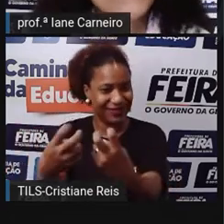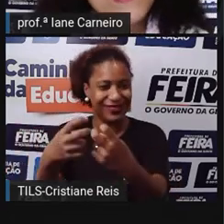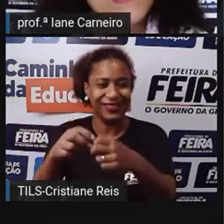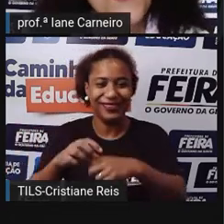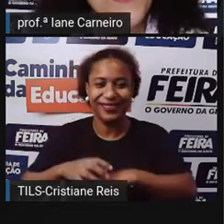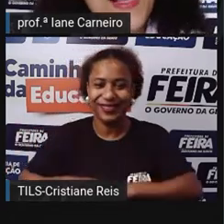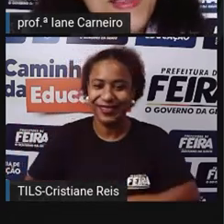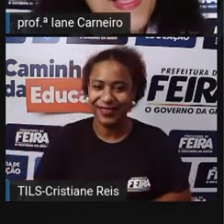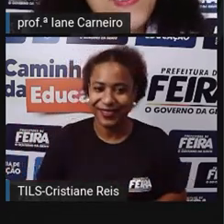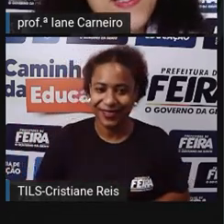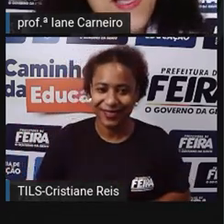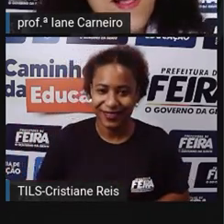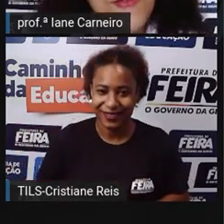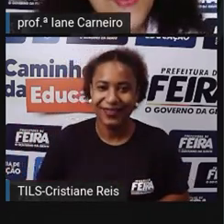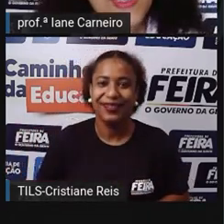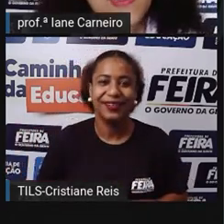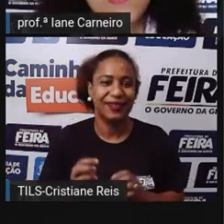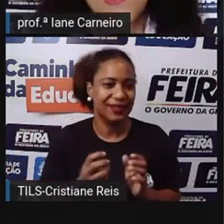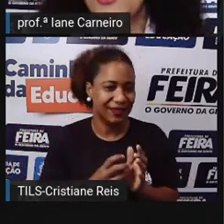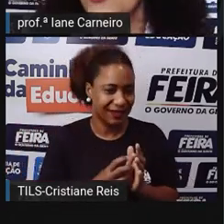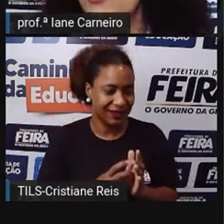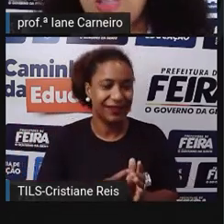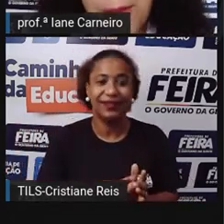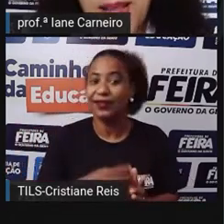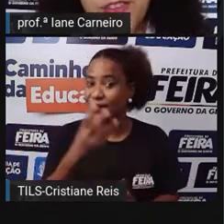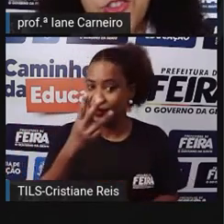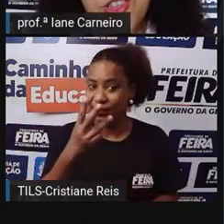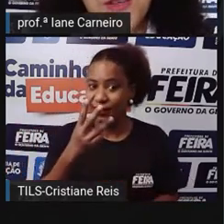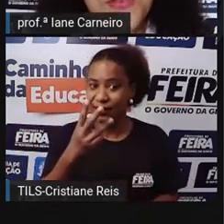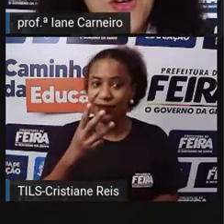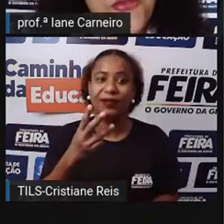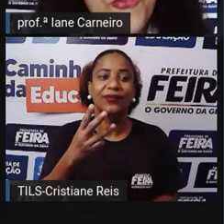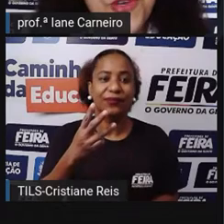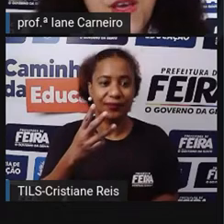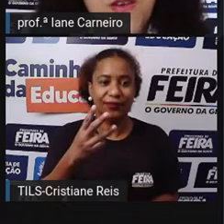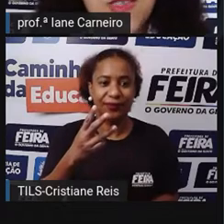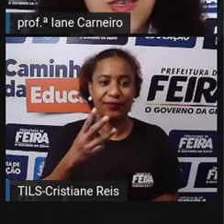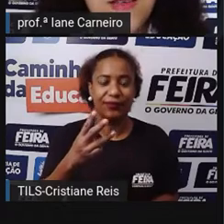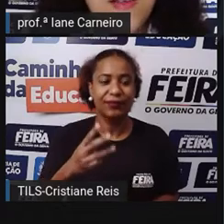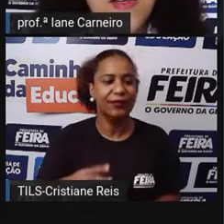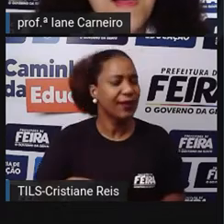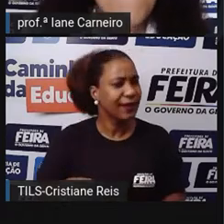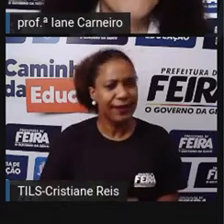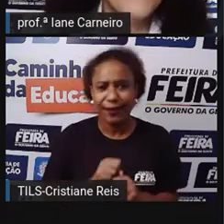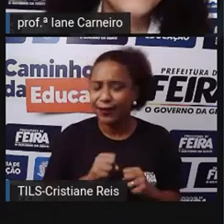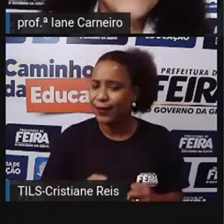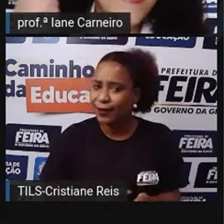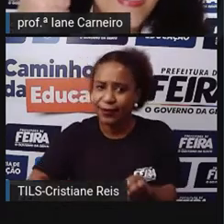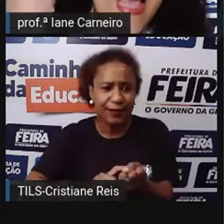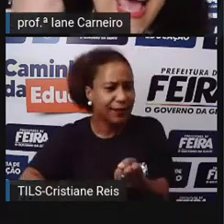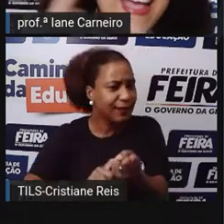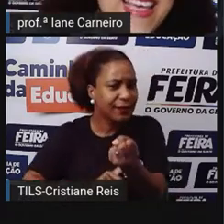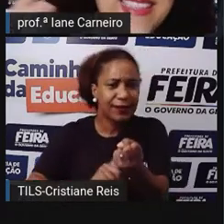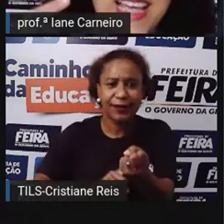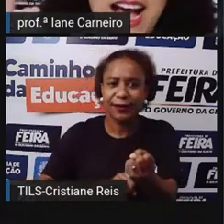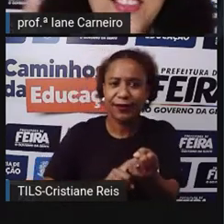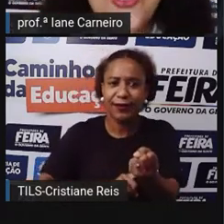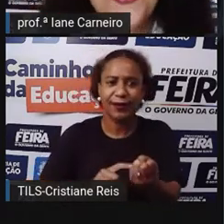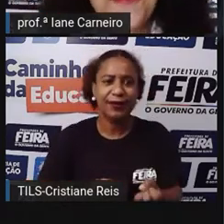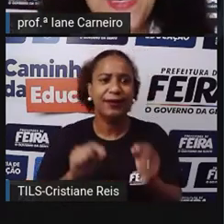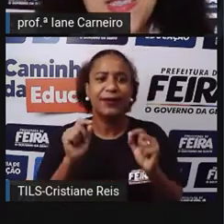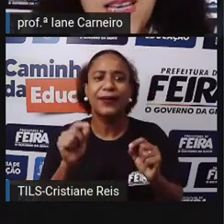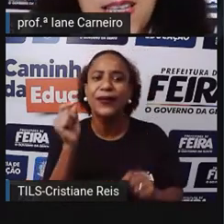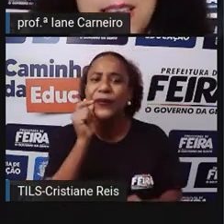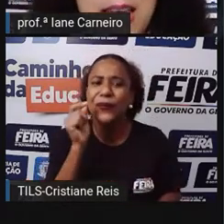Quando terceira vez Dona Baratinha ficou furiosa Mas quem é que esse